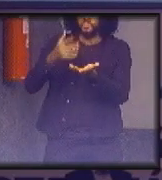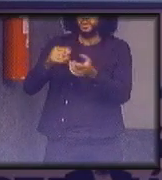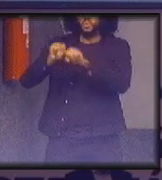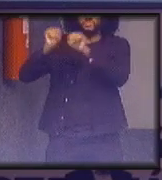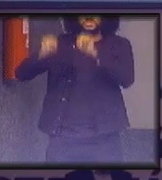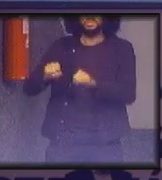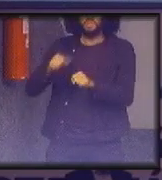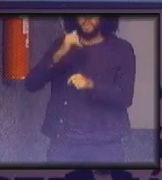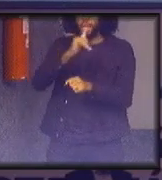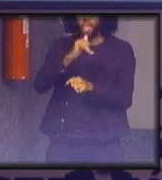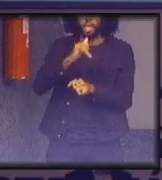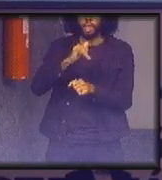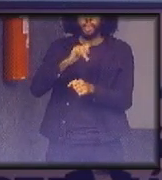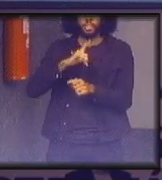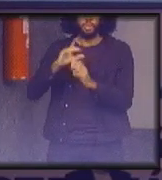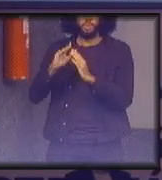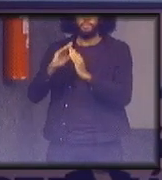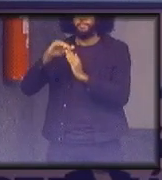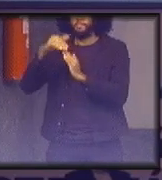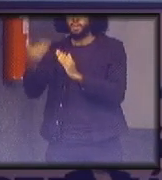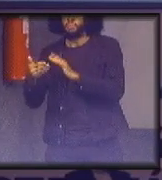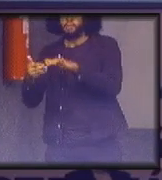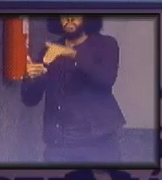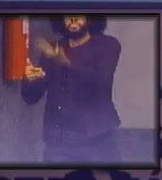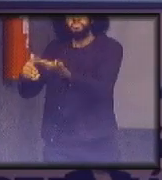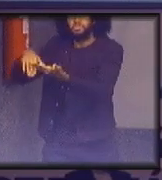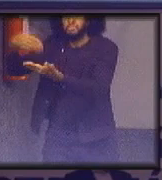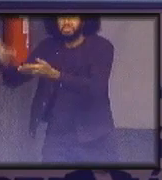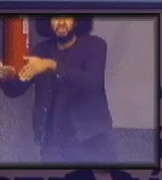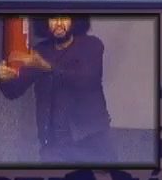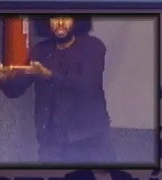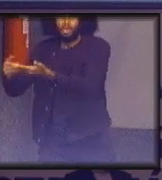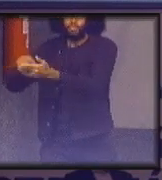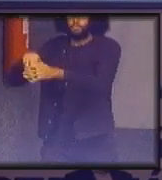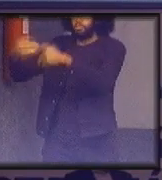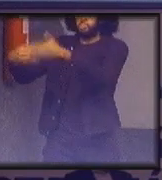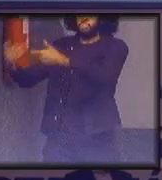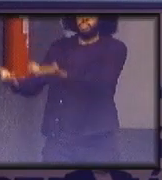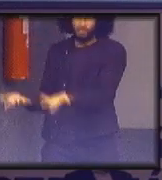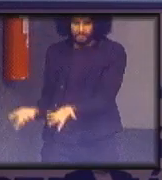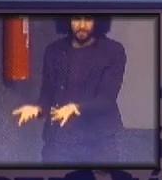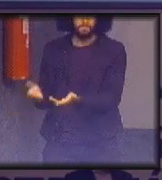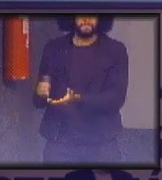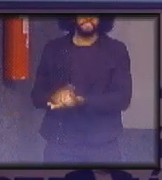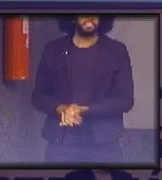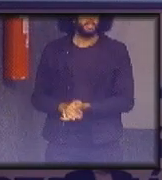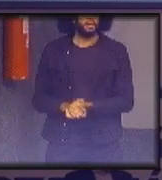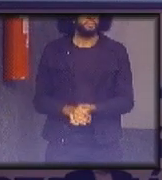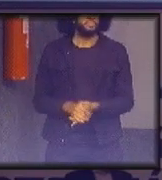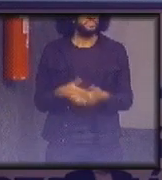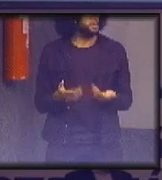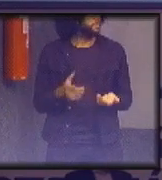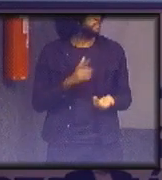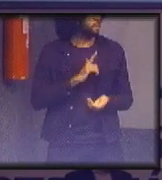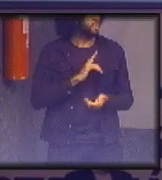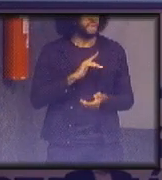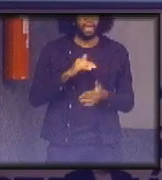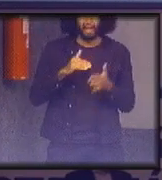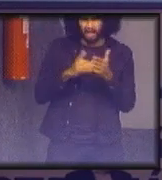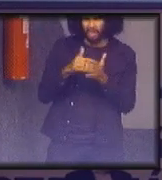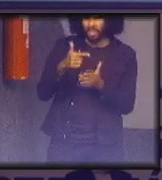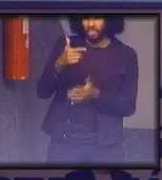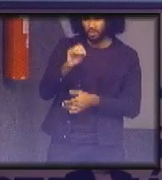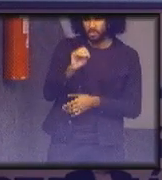é um monte de dominózinho caiu um cai o sistema inteiro para você chegar até 2060